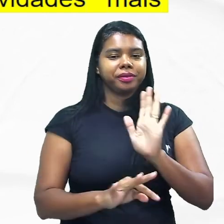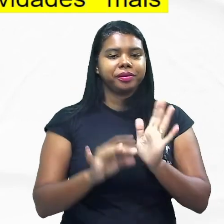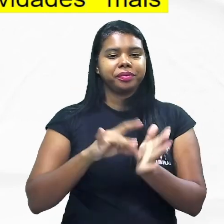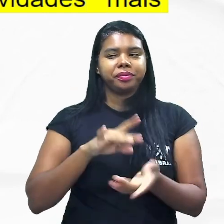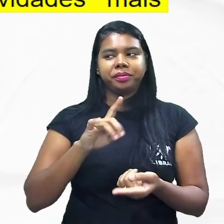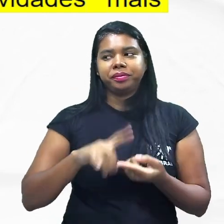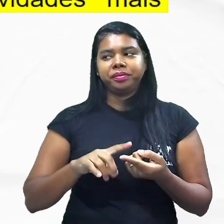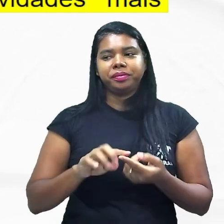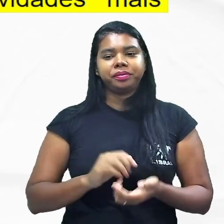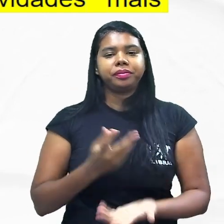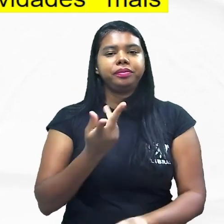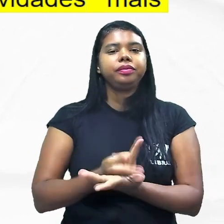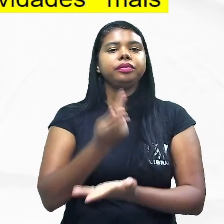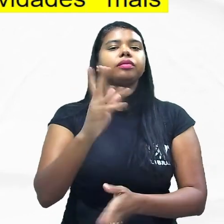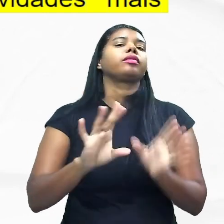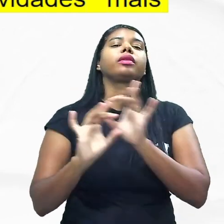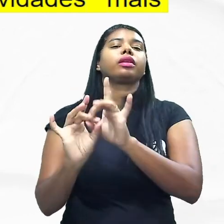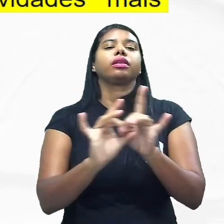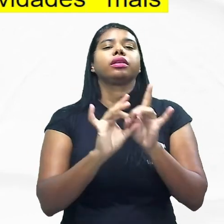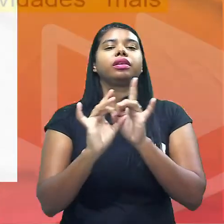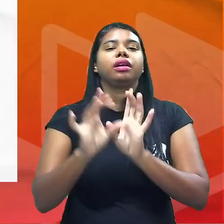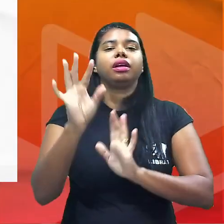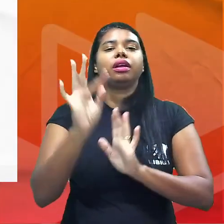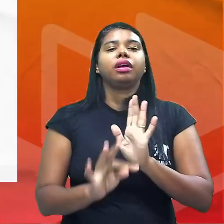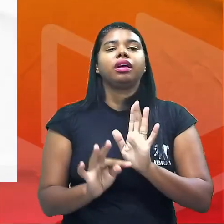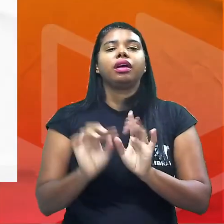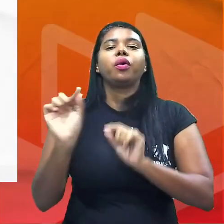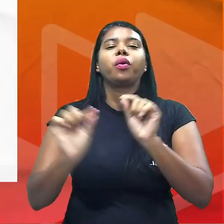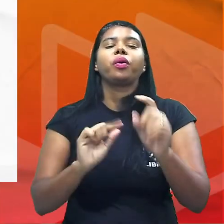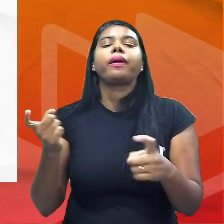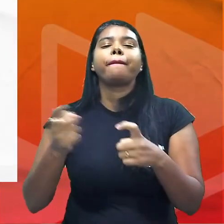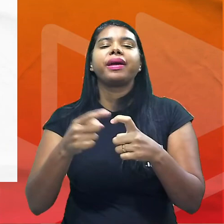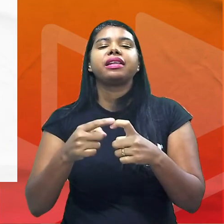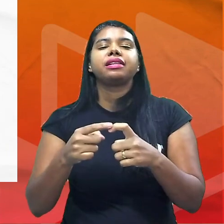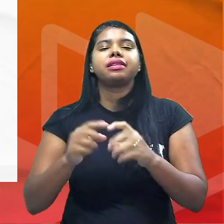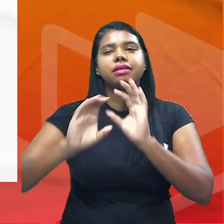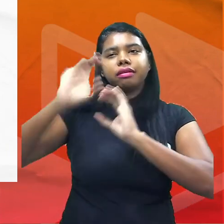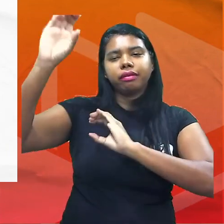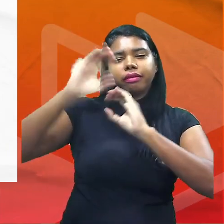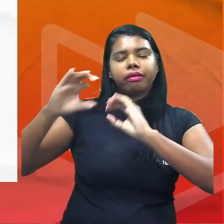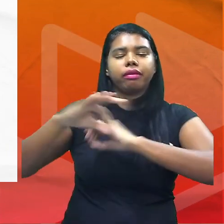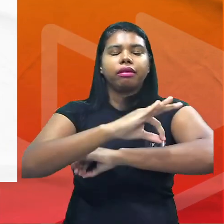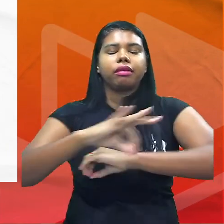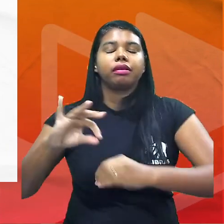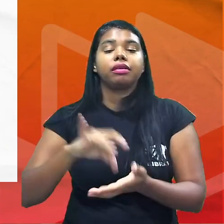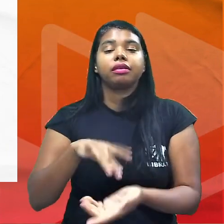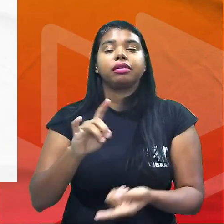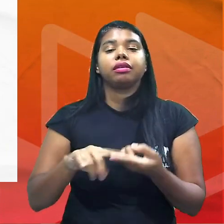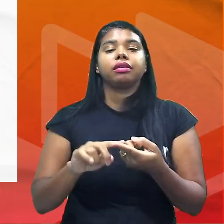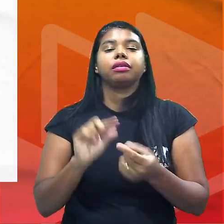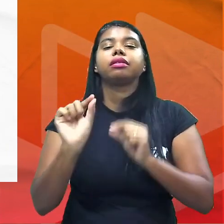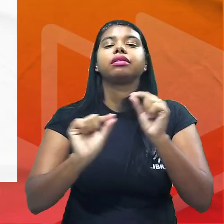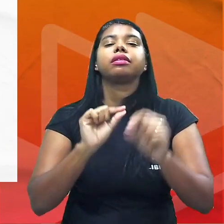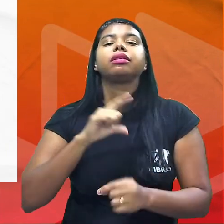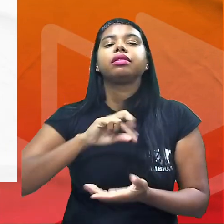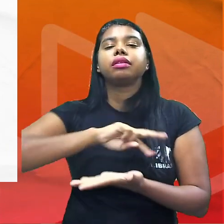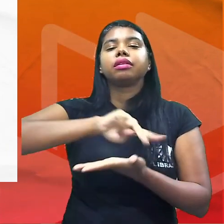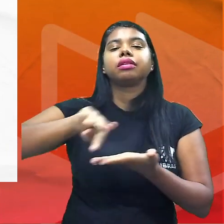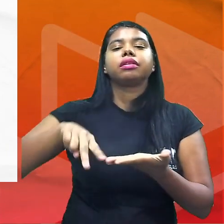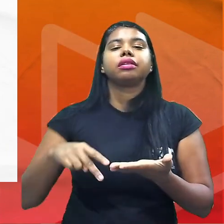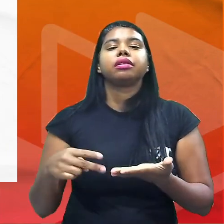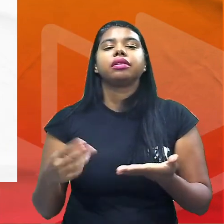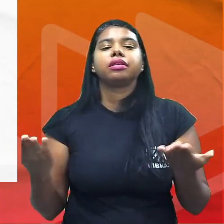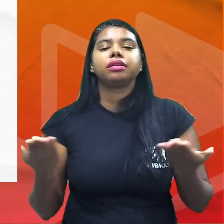irão existir uniões a união com por exemplo a medicina a engenharia haverá união de áreas diferentes